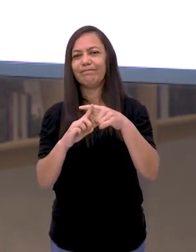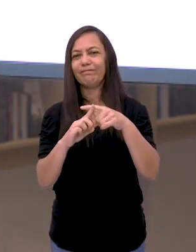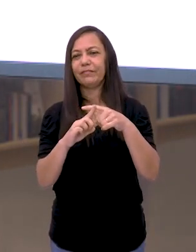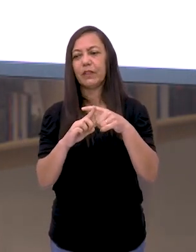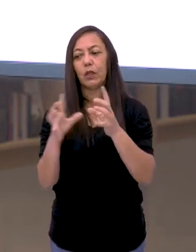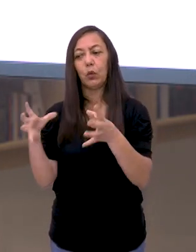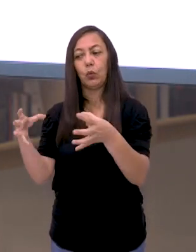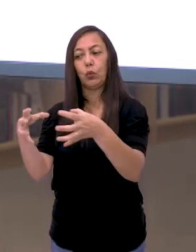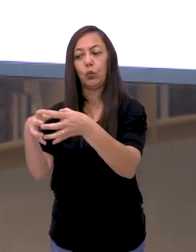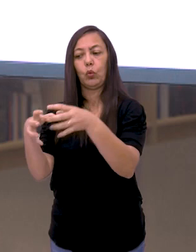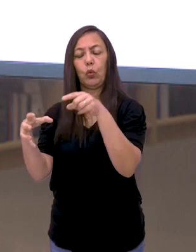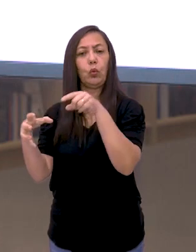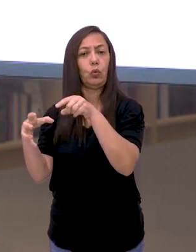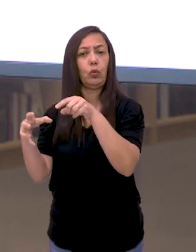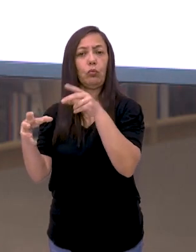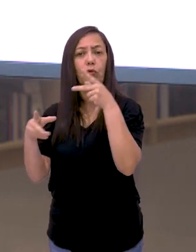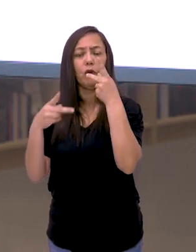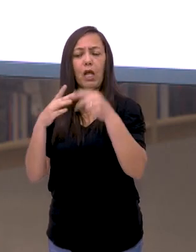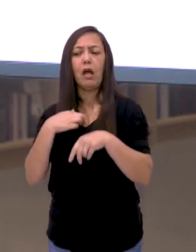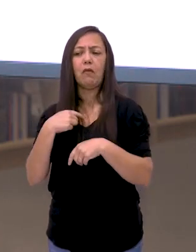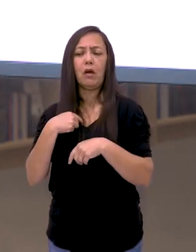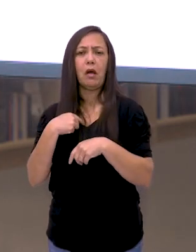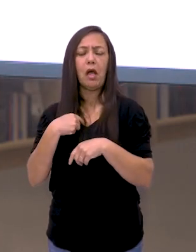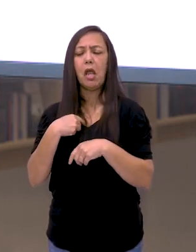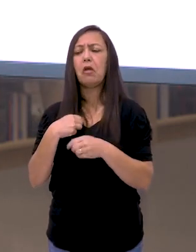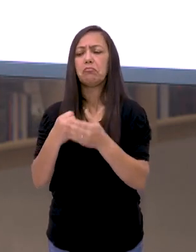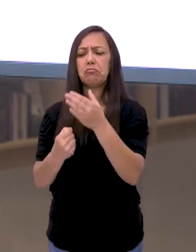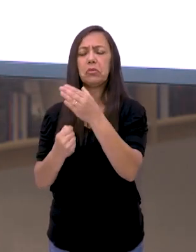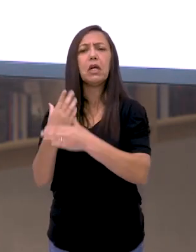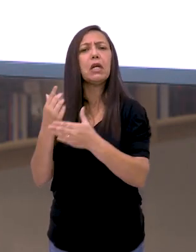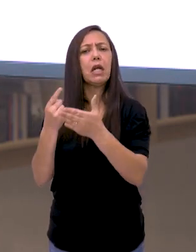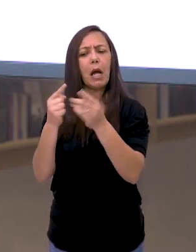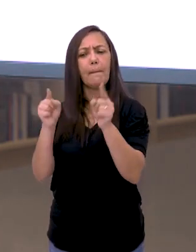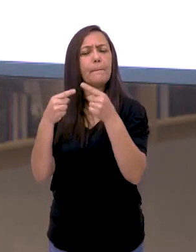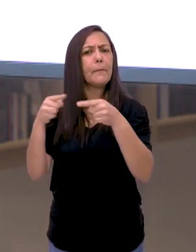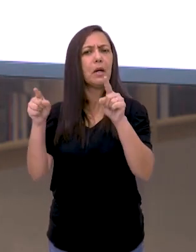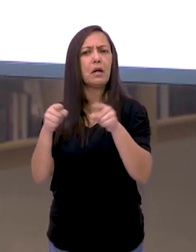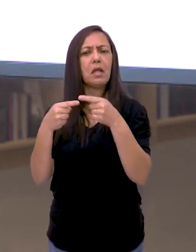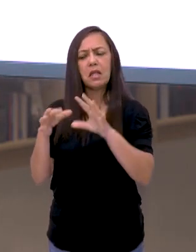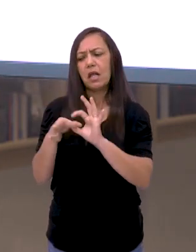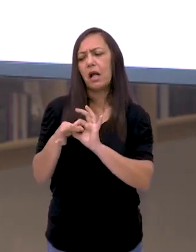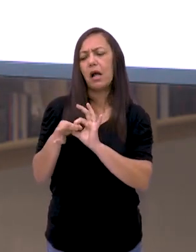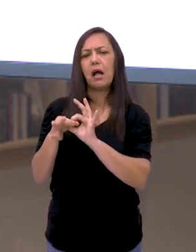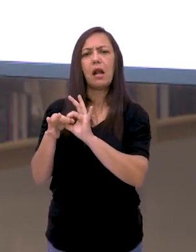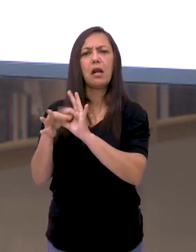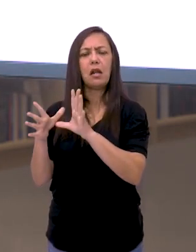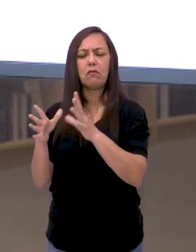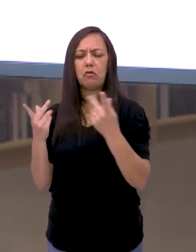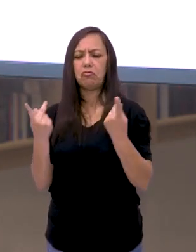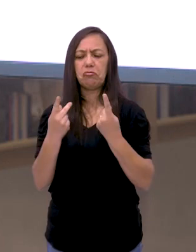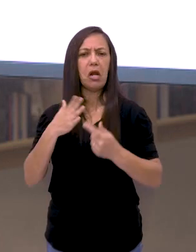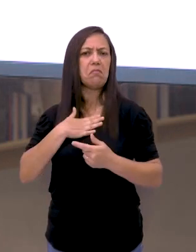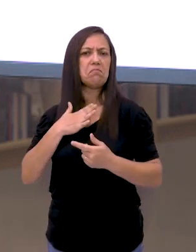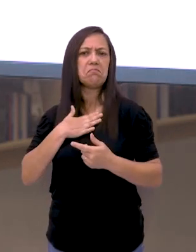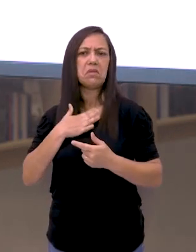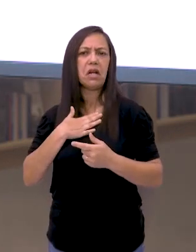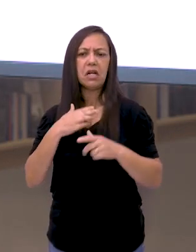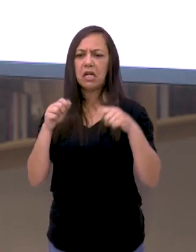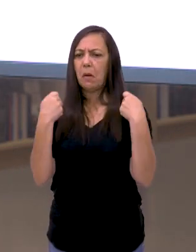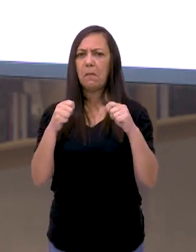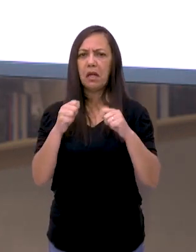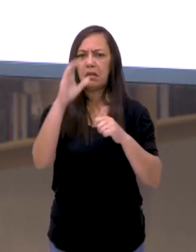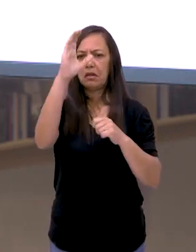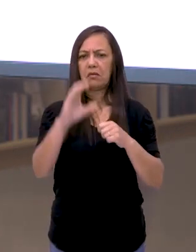diziam assim, eu posso compor, eu posso fazer o estilo musical que eu quiser, eu não preciso ter